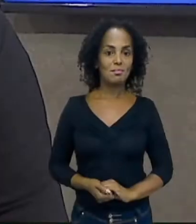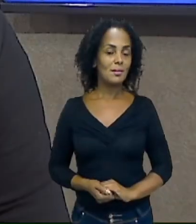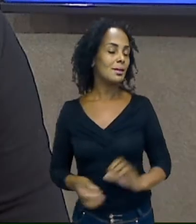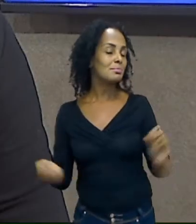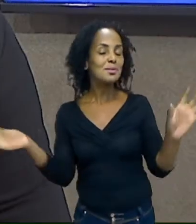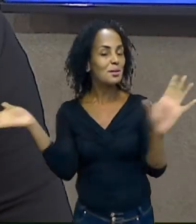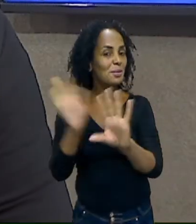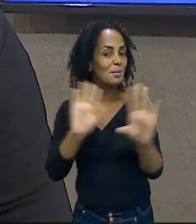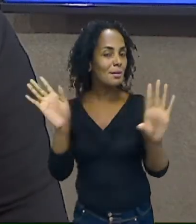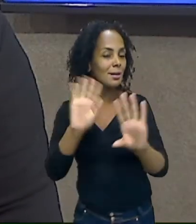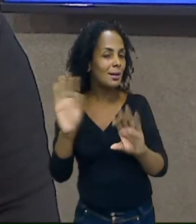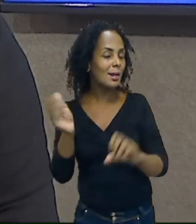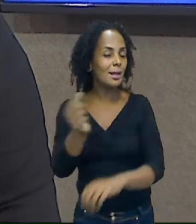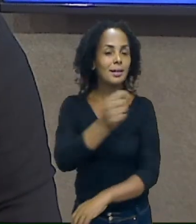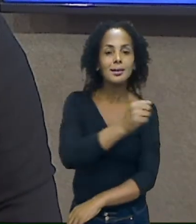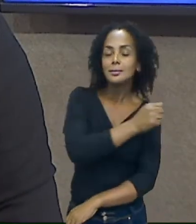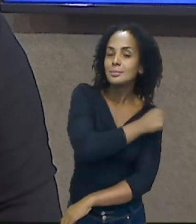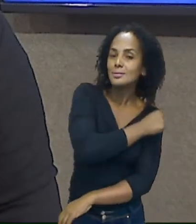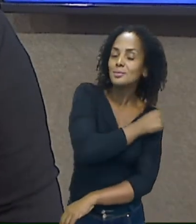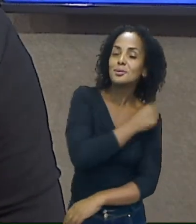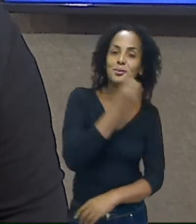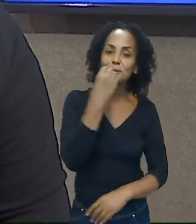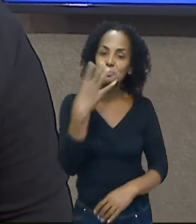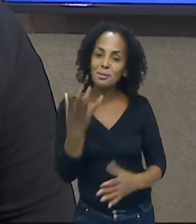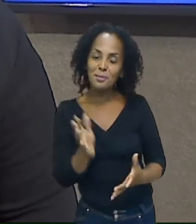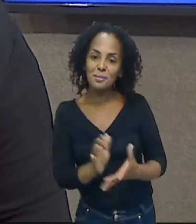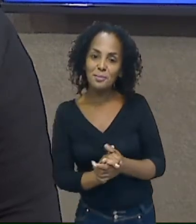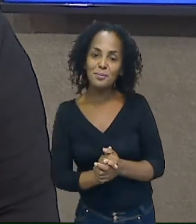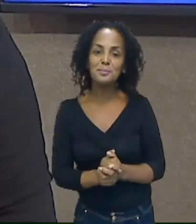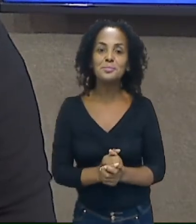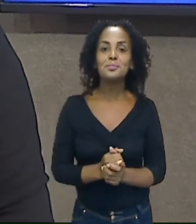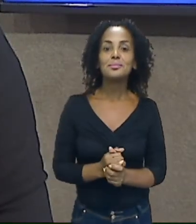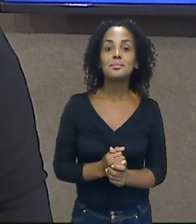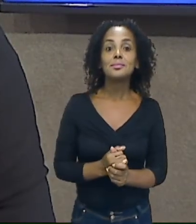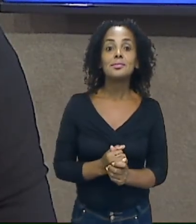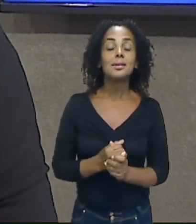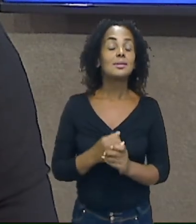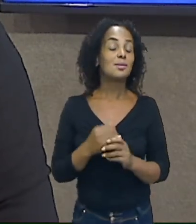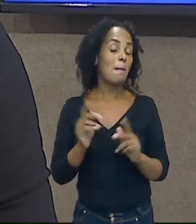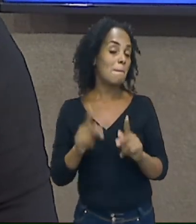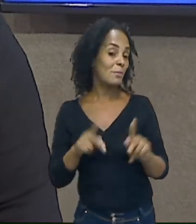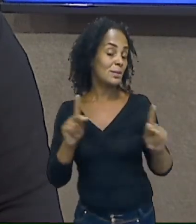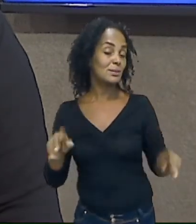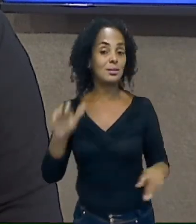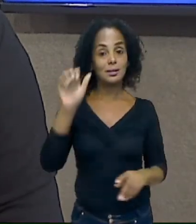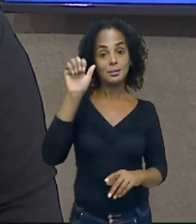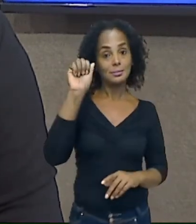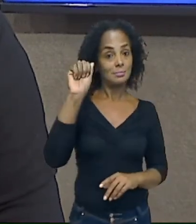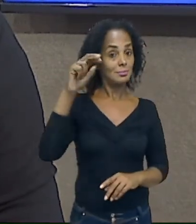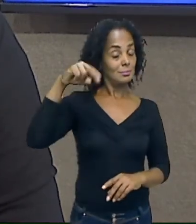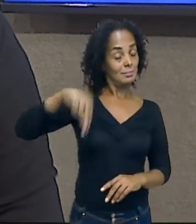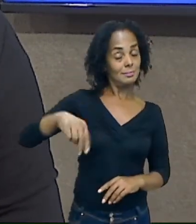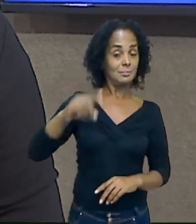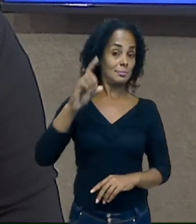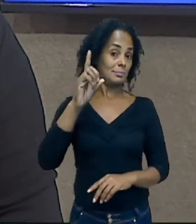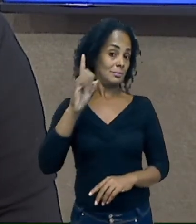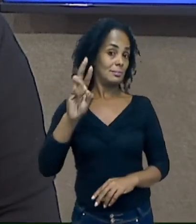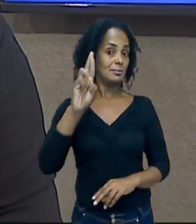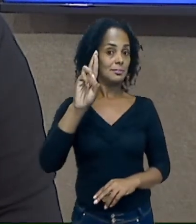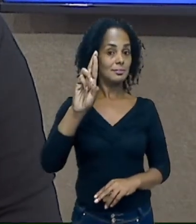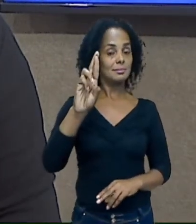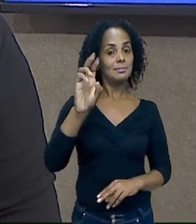Olá, estudantes do terceiro ano! Tudo bem com vocês? Eu sou Andresa Morim, professora de língua